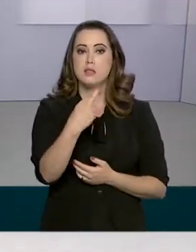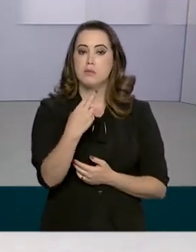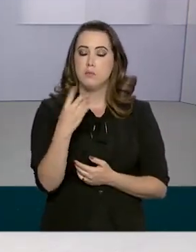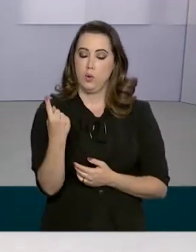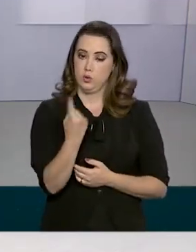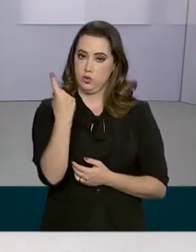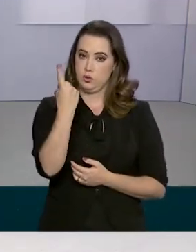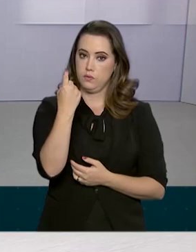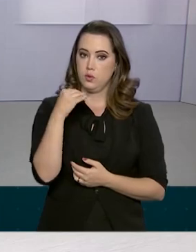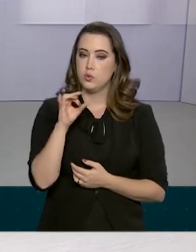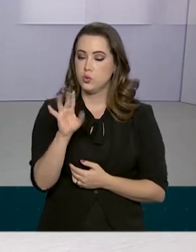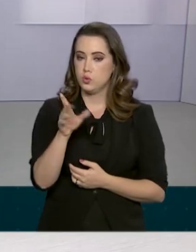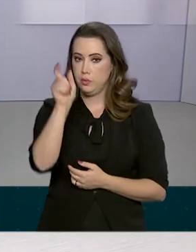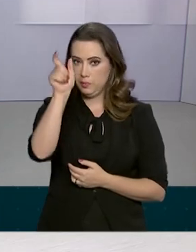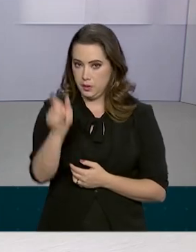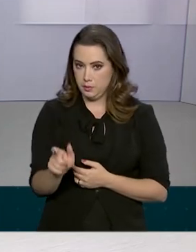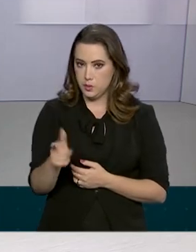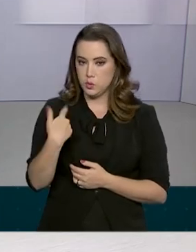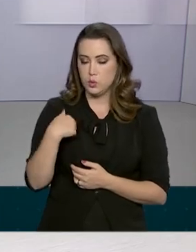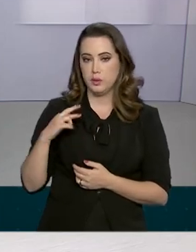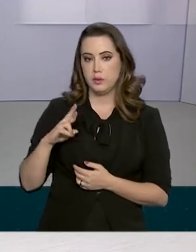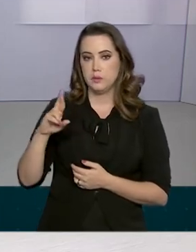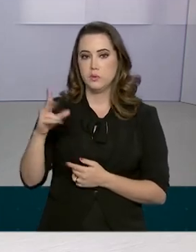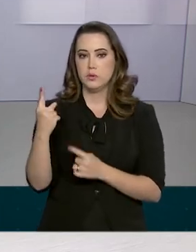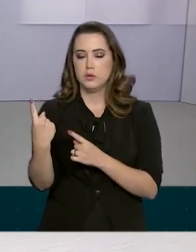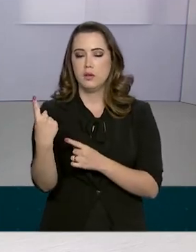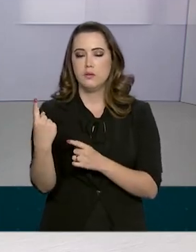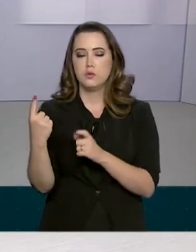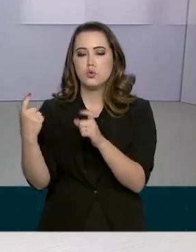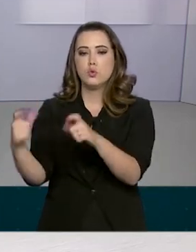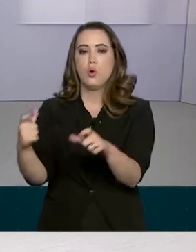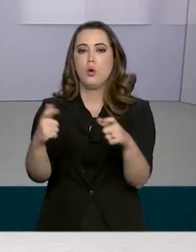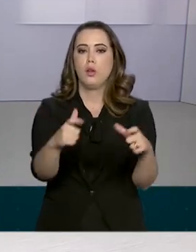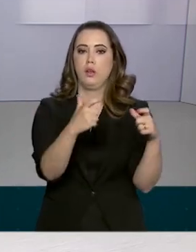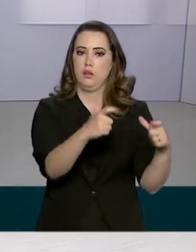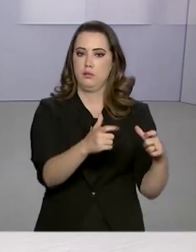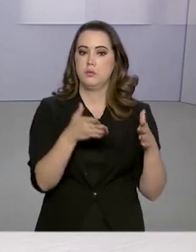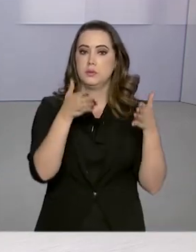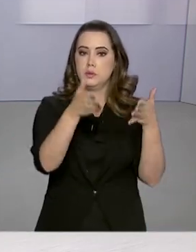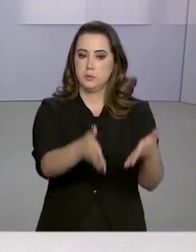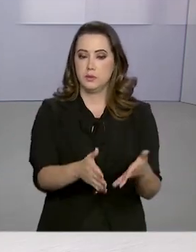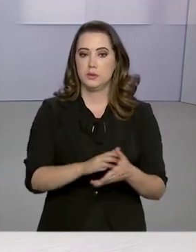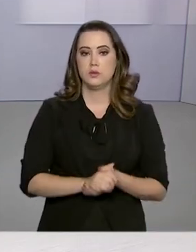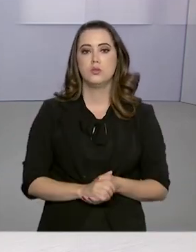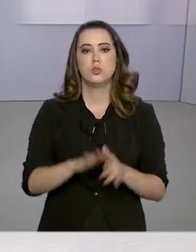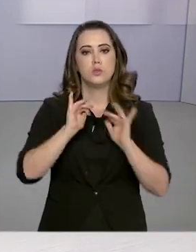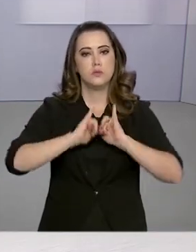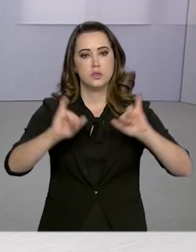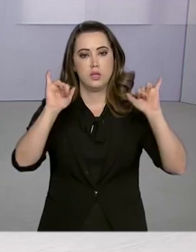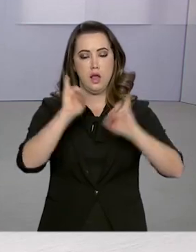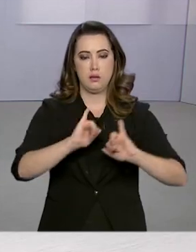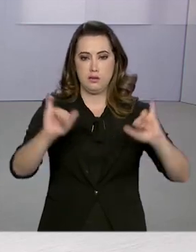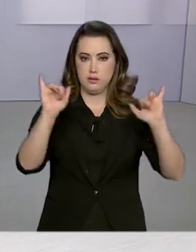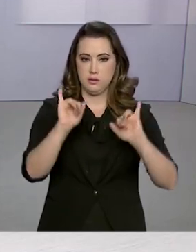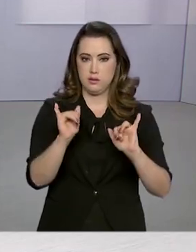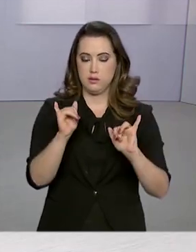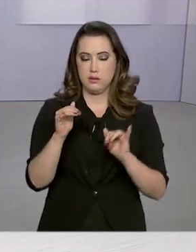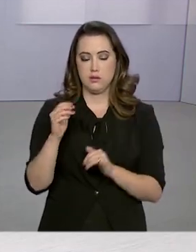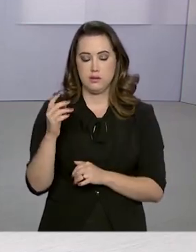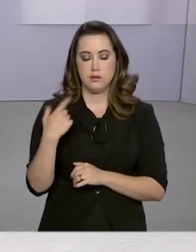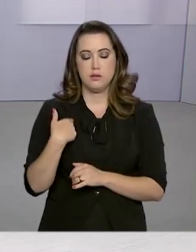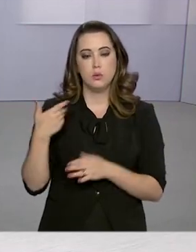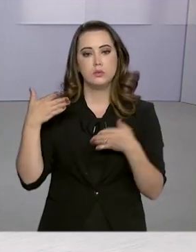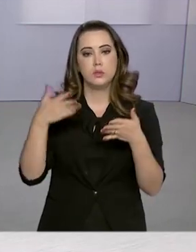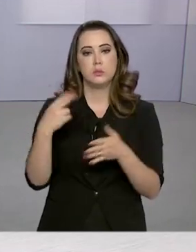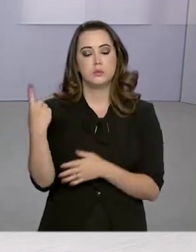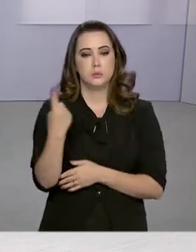pelo responsável pedagógico de cada unidade prisional participante. A previsão de divulgação dos boletins individuais é